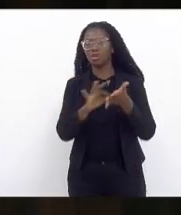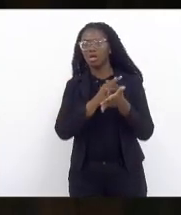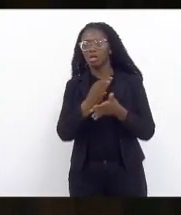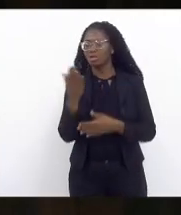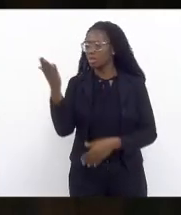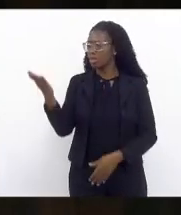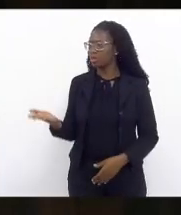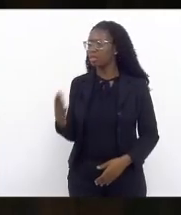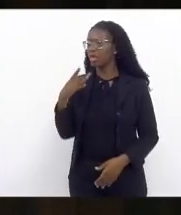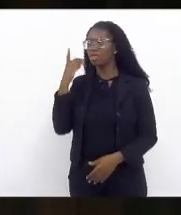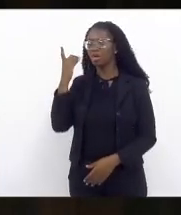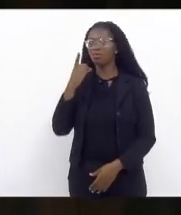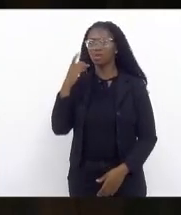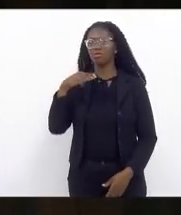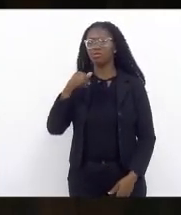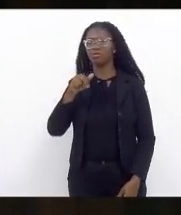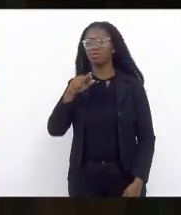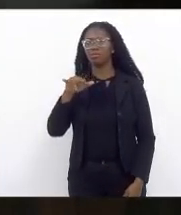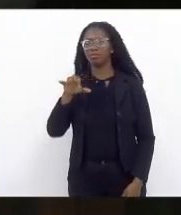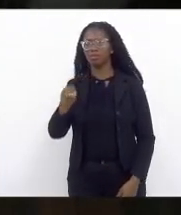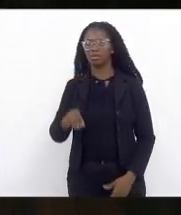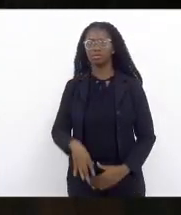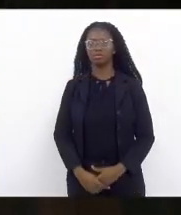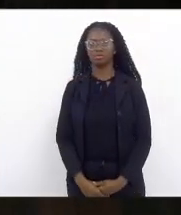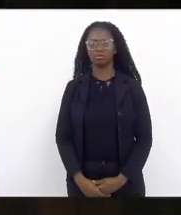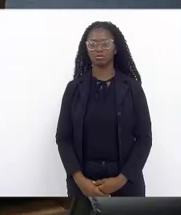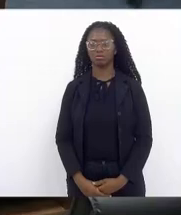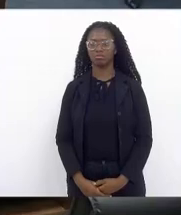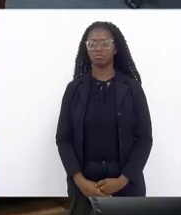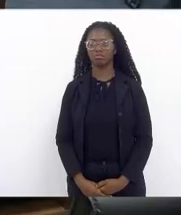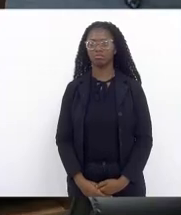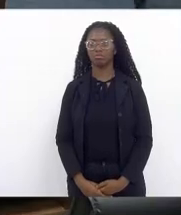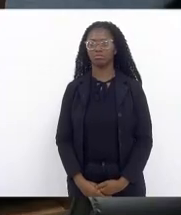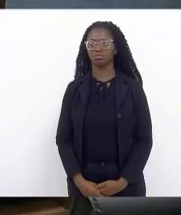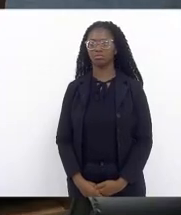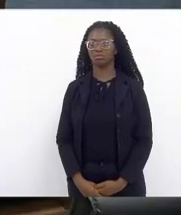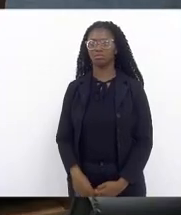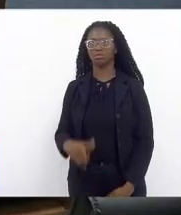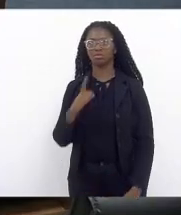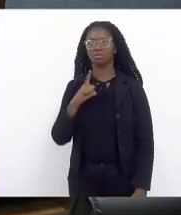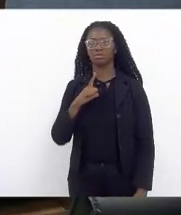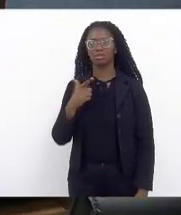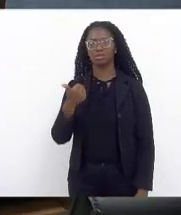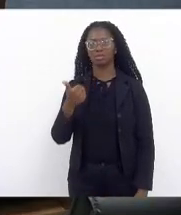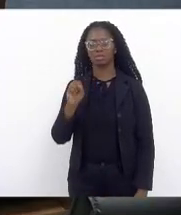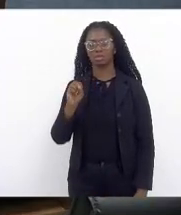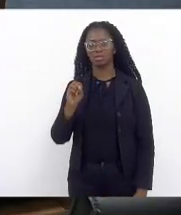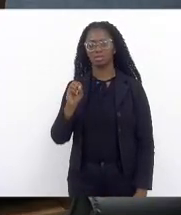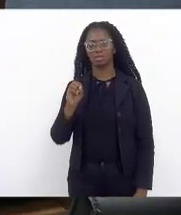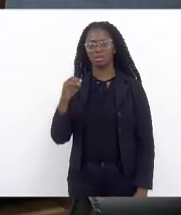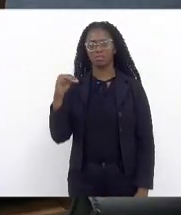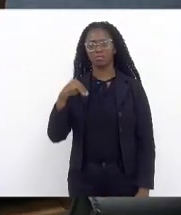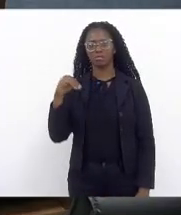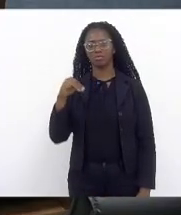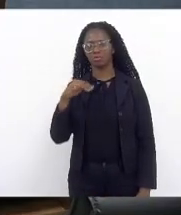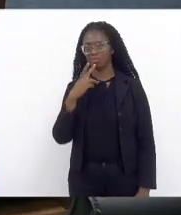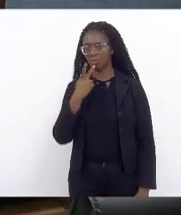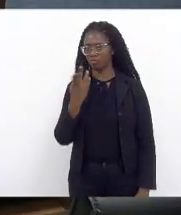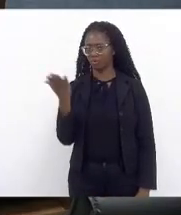deputado Márcio Pacheco vossa excelência conta com 10 minutos para sua manifestação